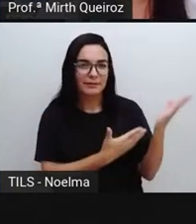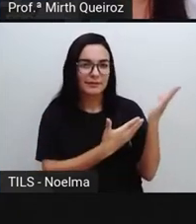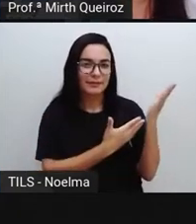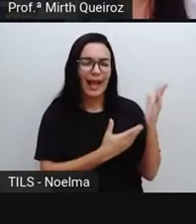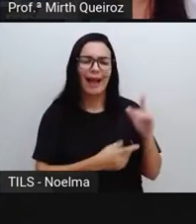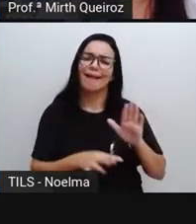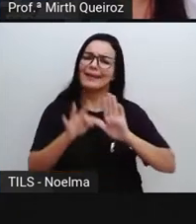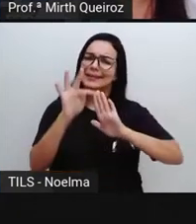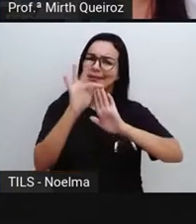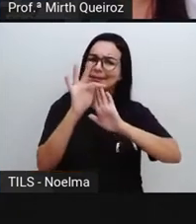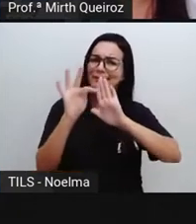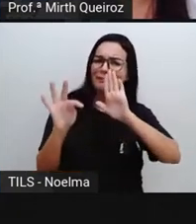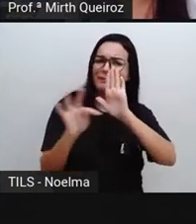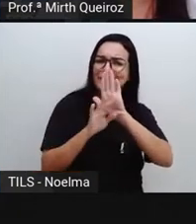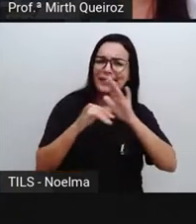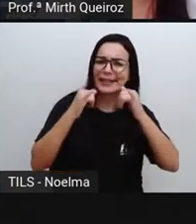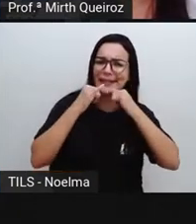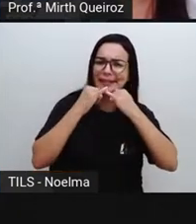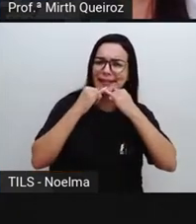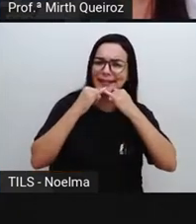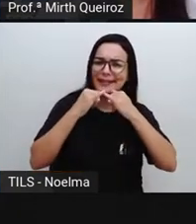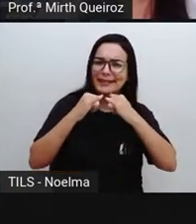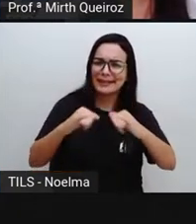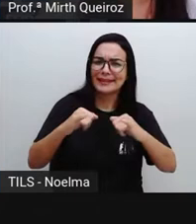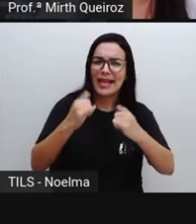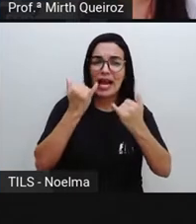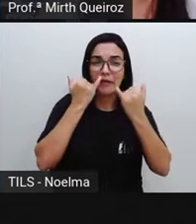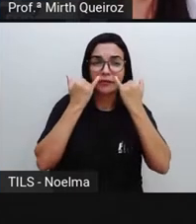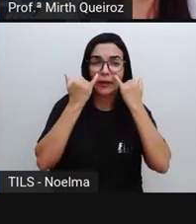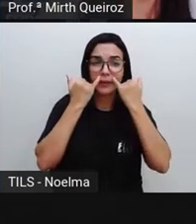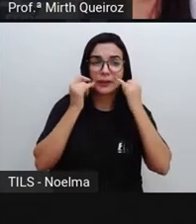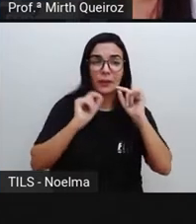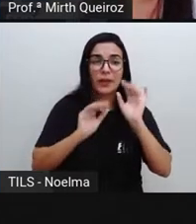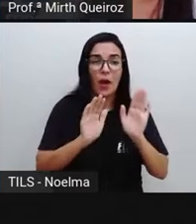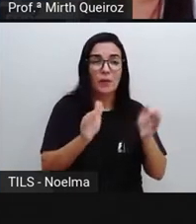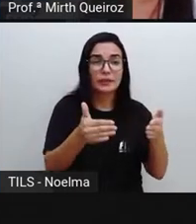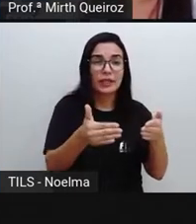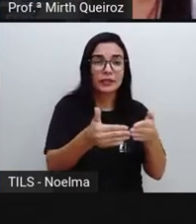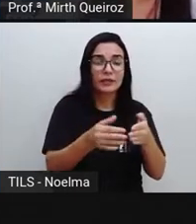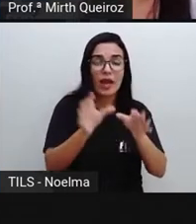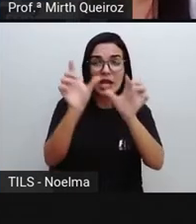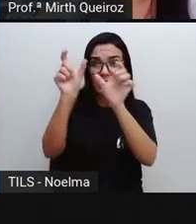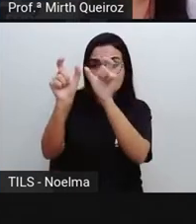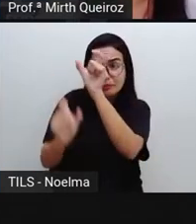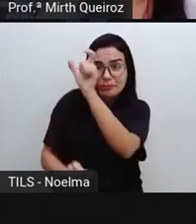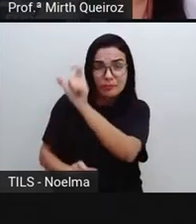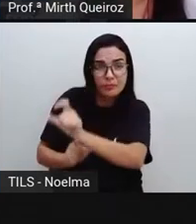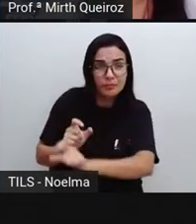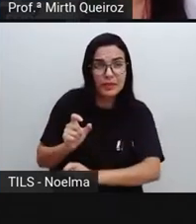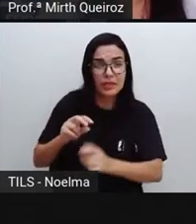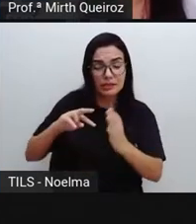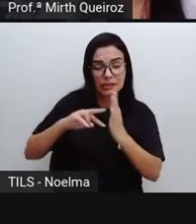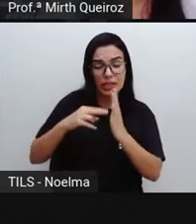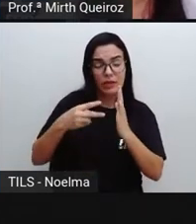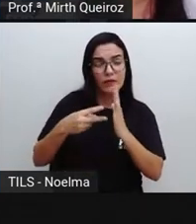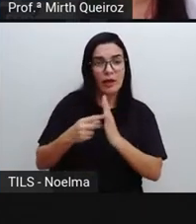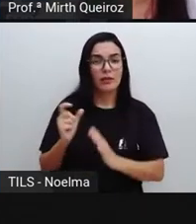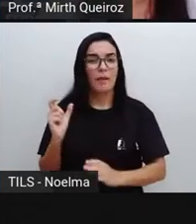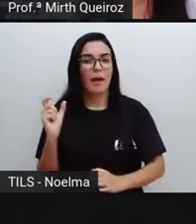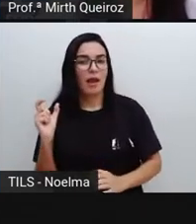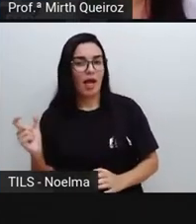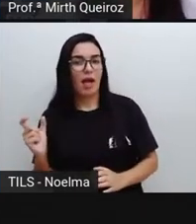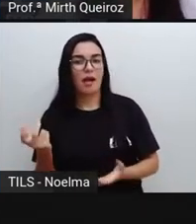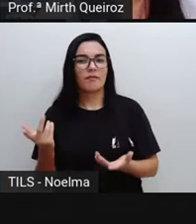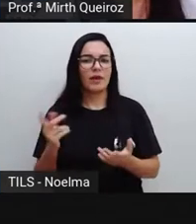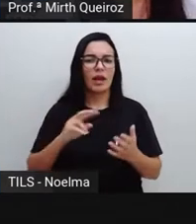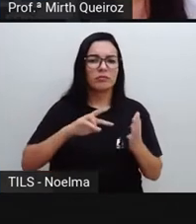texto informativo que tem como objetivo definir e explicar o significado de uma palavra, uma sigla, um símbolo, uma